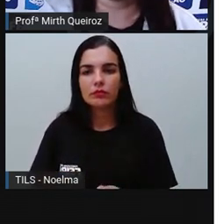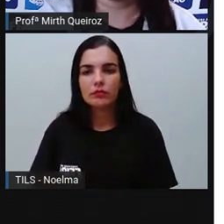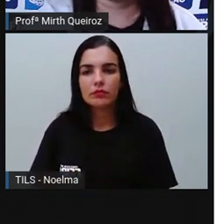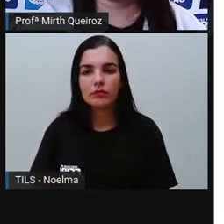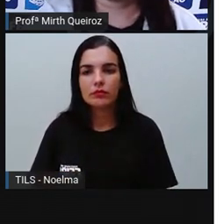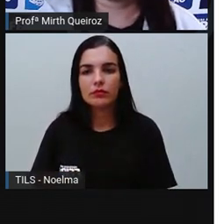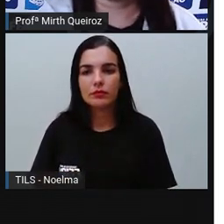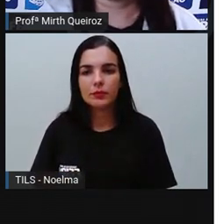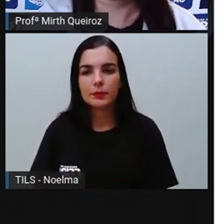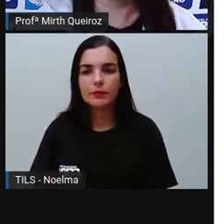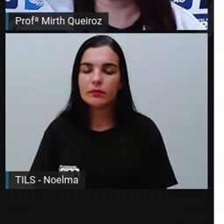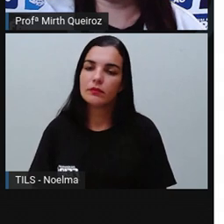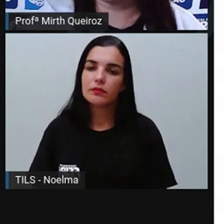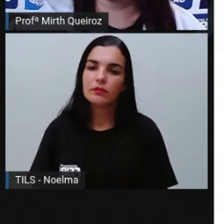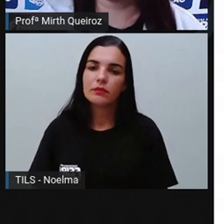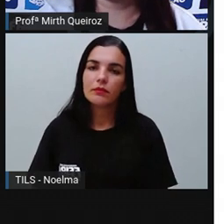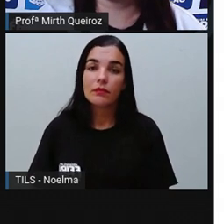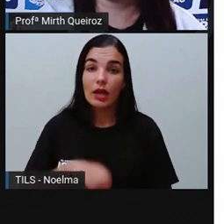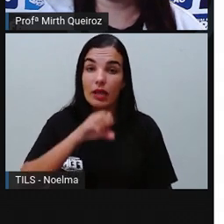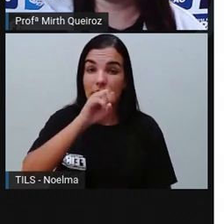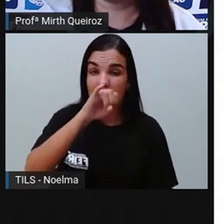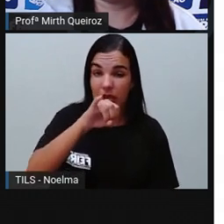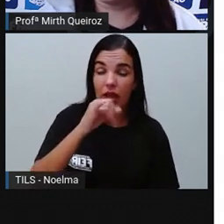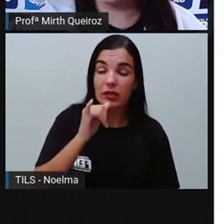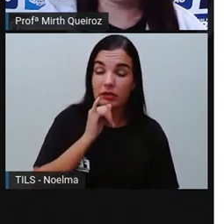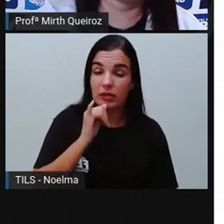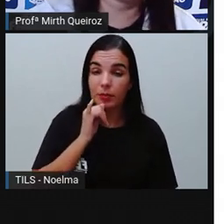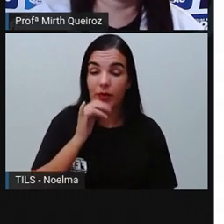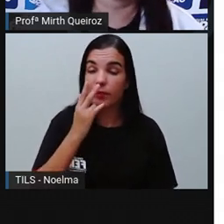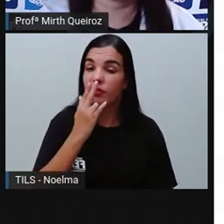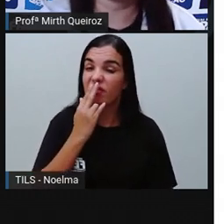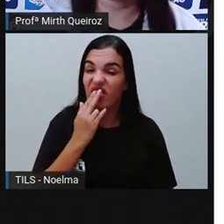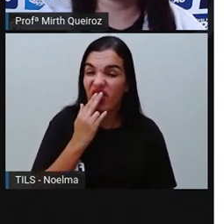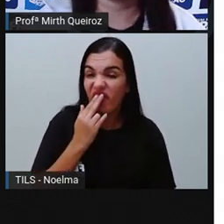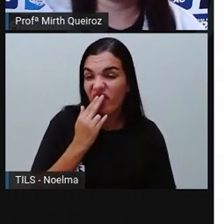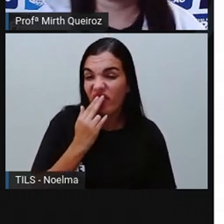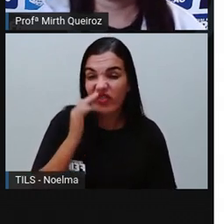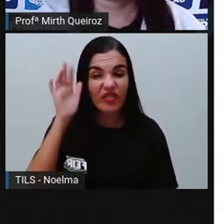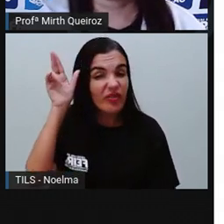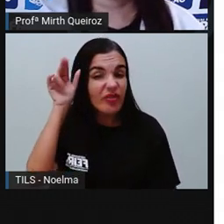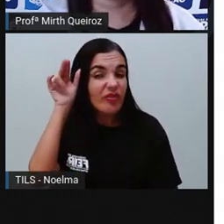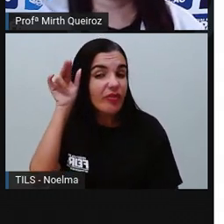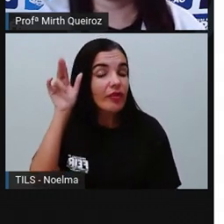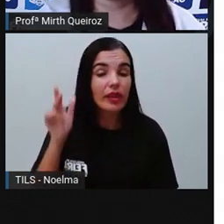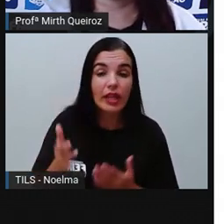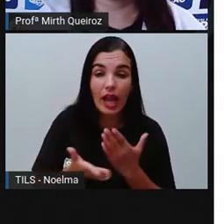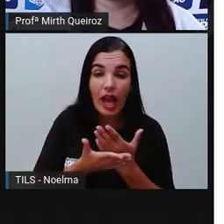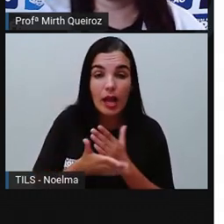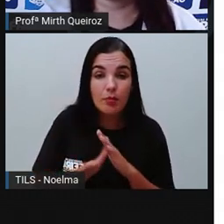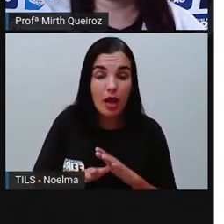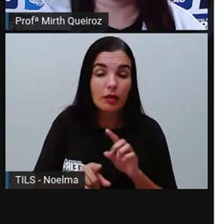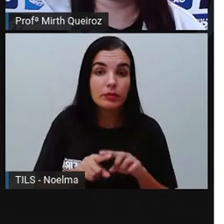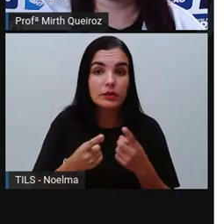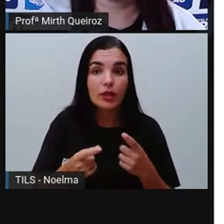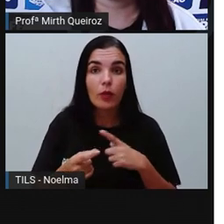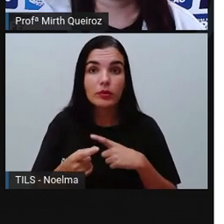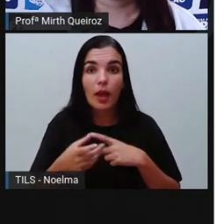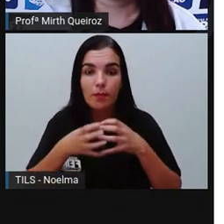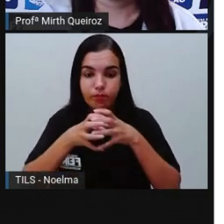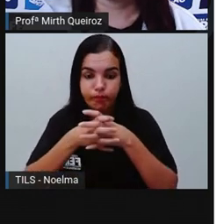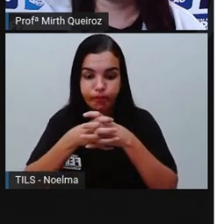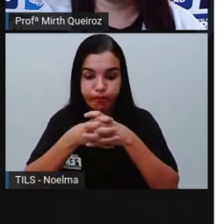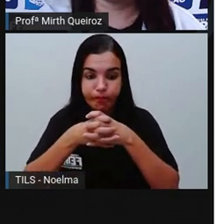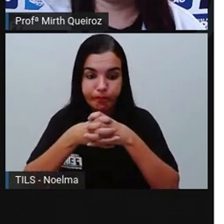coelho fica escasso, vamos dizer assim, e ele acaba sendo extinto, nós vamos ter uma superpopulação